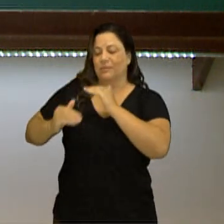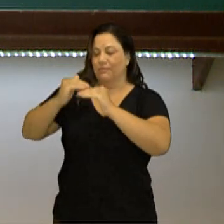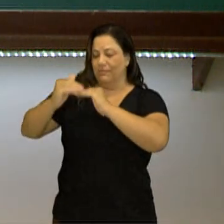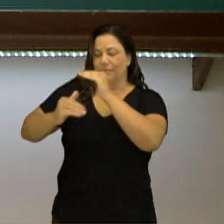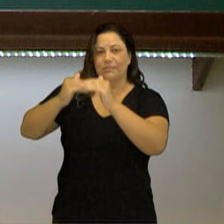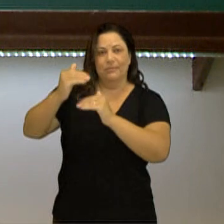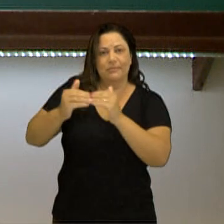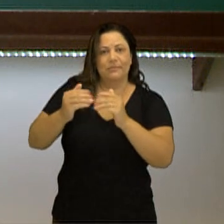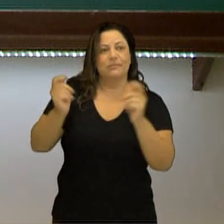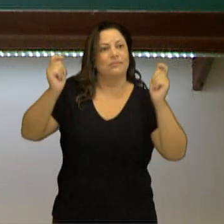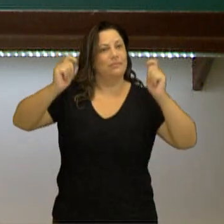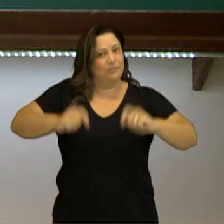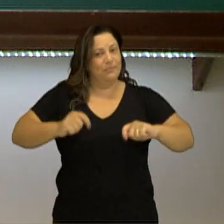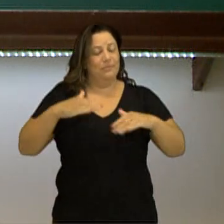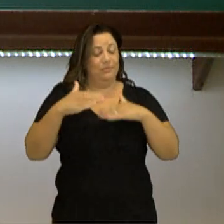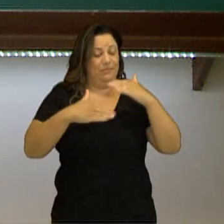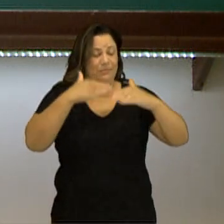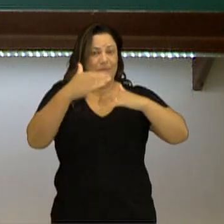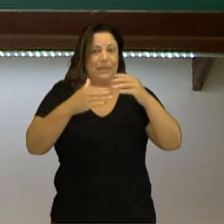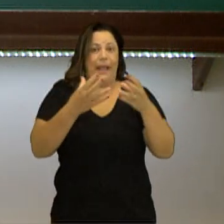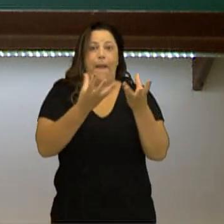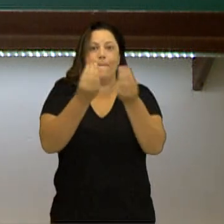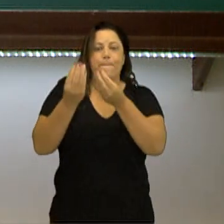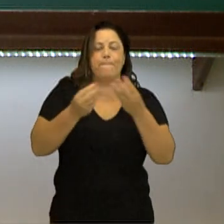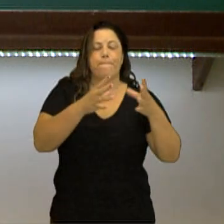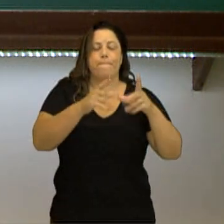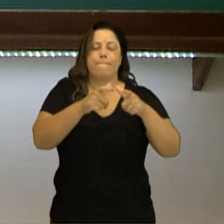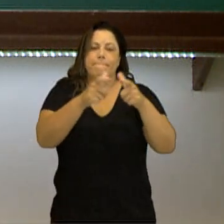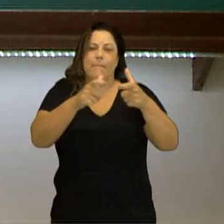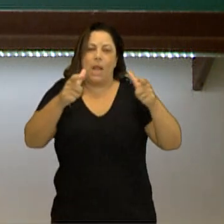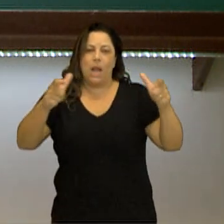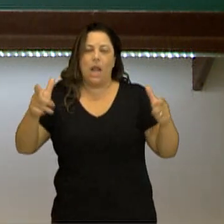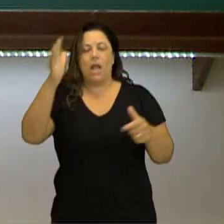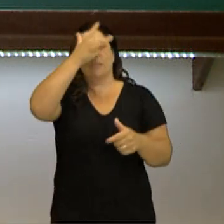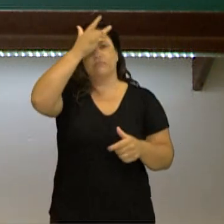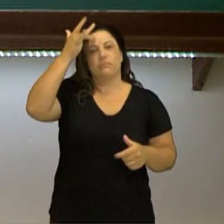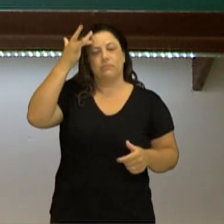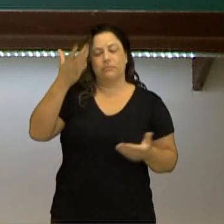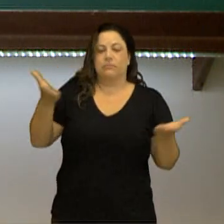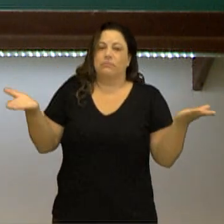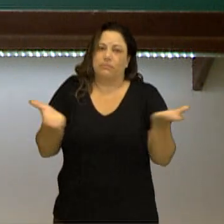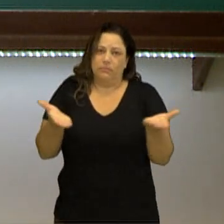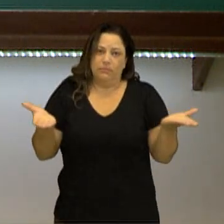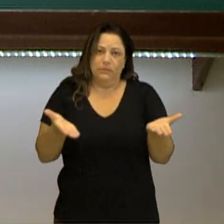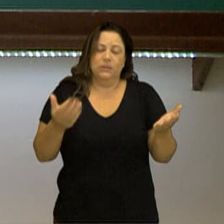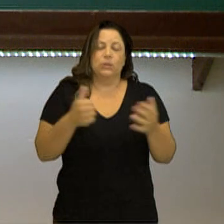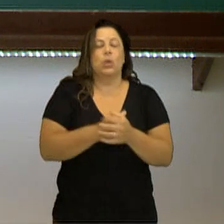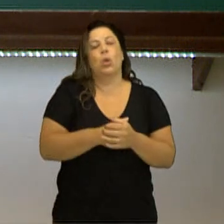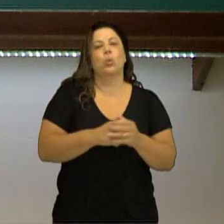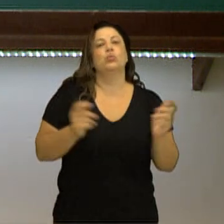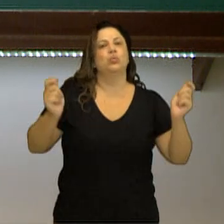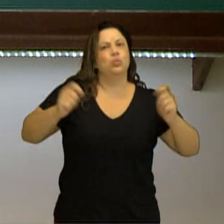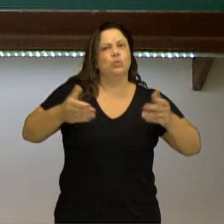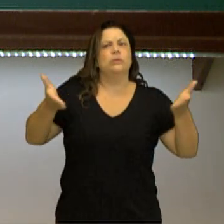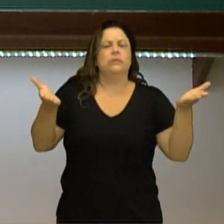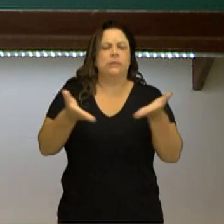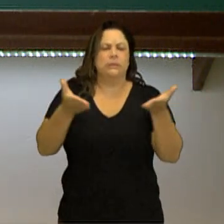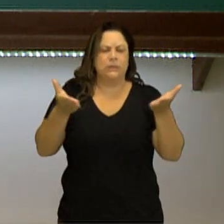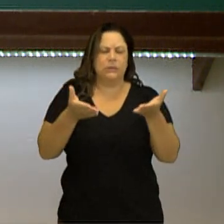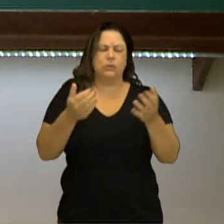deram o adensamento populacional que nós temos hoje. E esse adensamento populacional